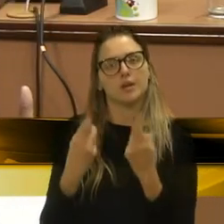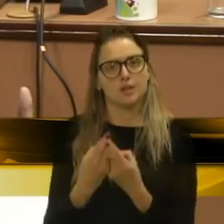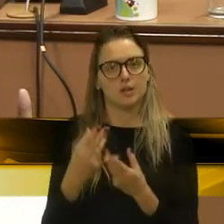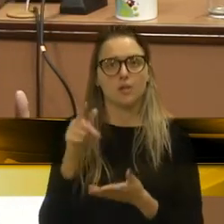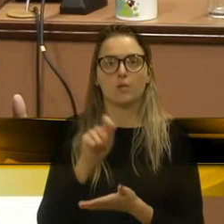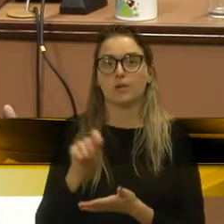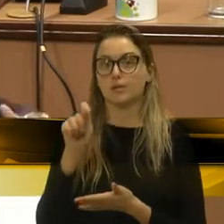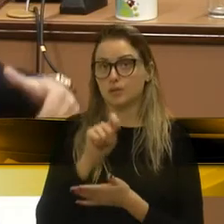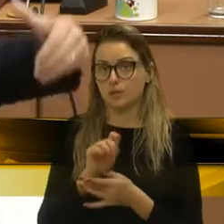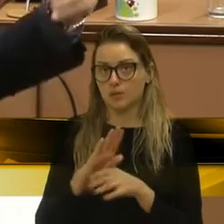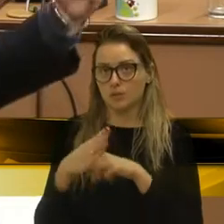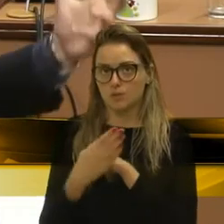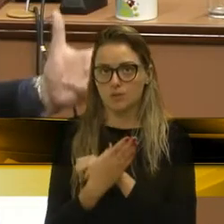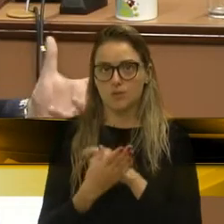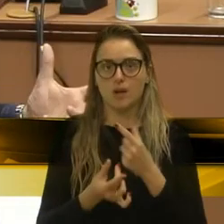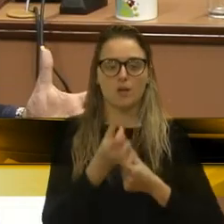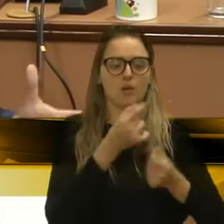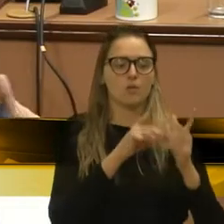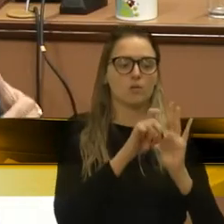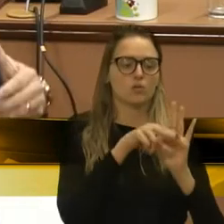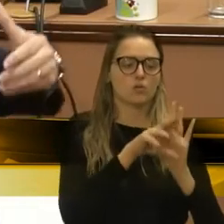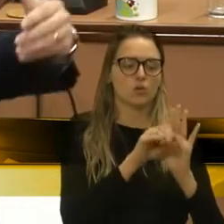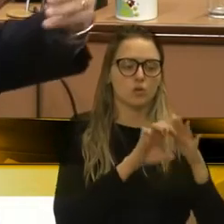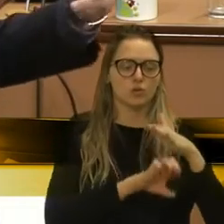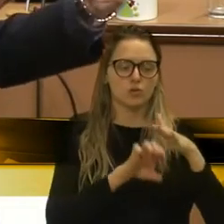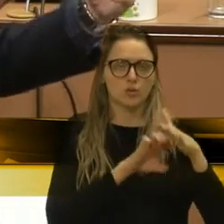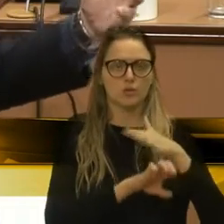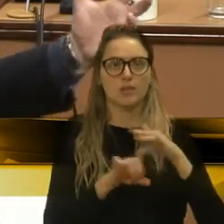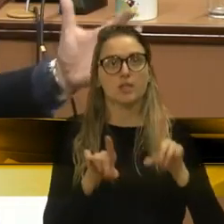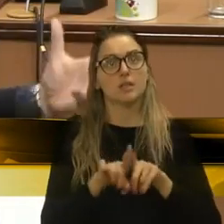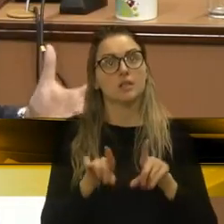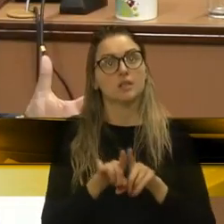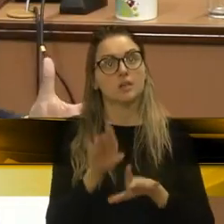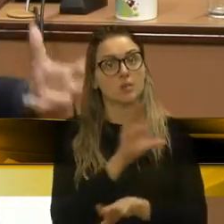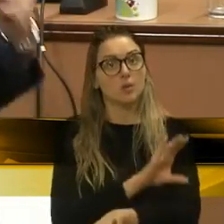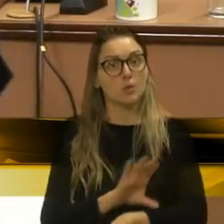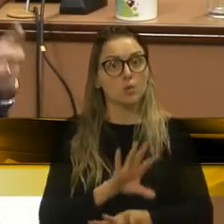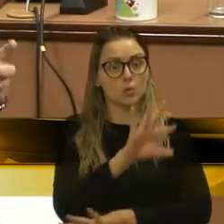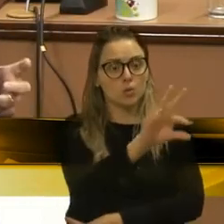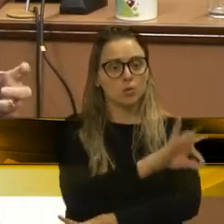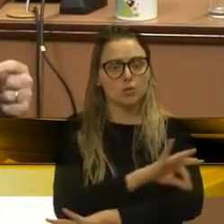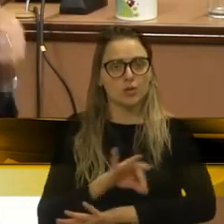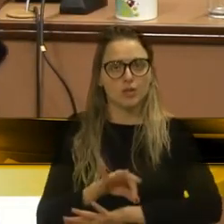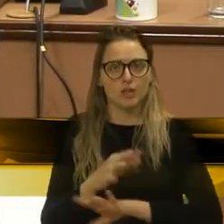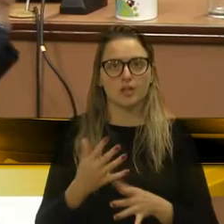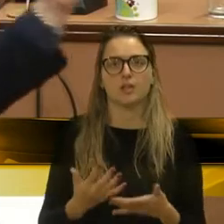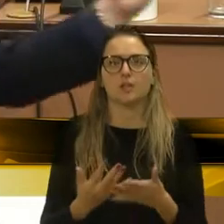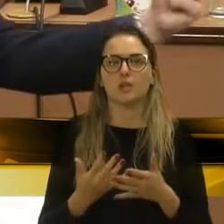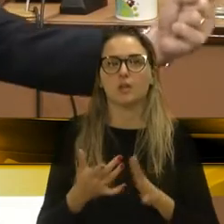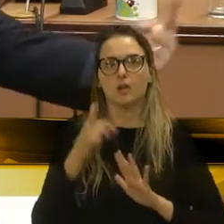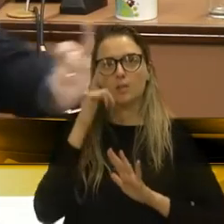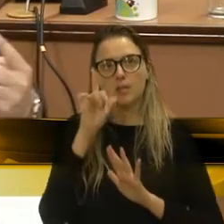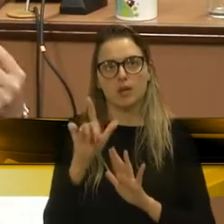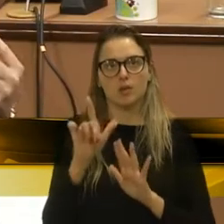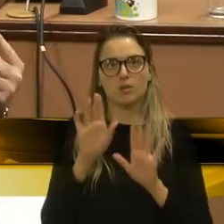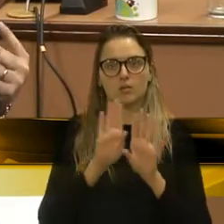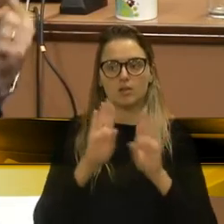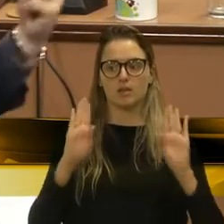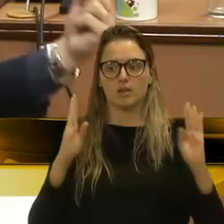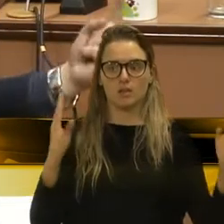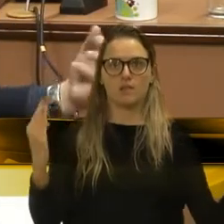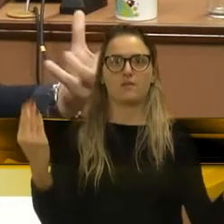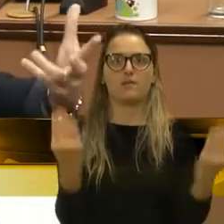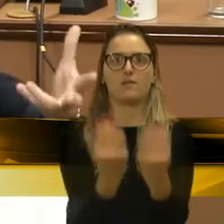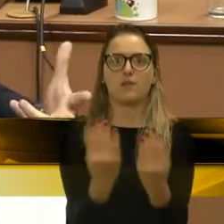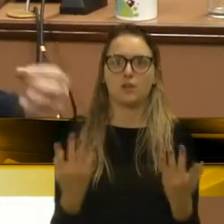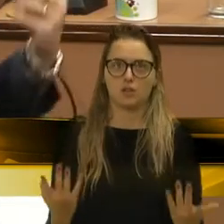Associação de Moradores, alguns empresários, quem sabe o curso de Arquitetura e Urbanismo, pelo menos para colocar tapumes ao